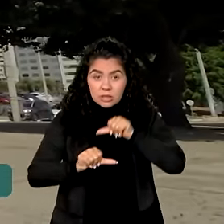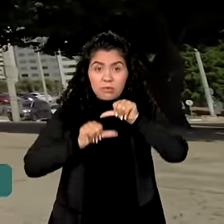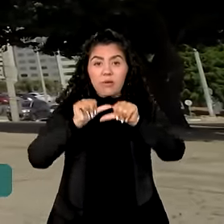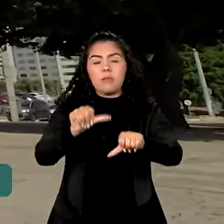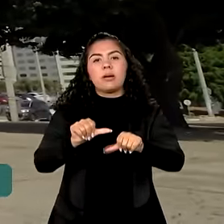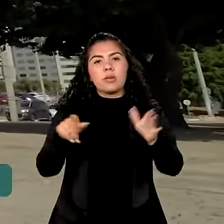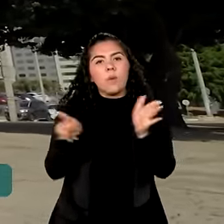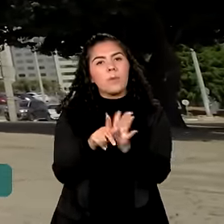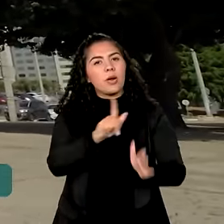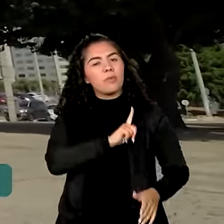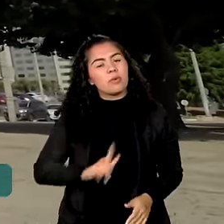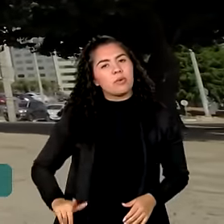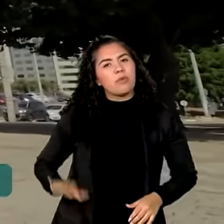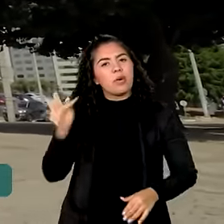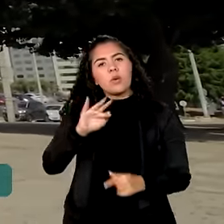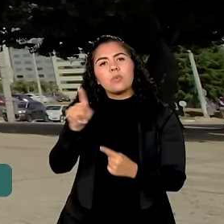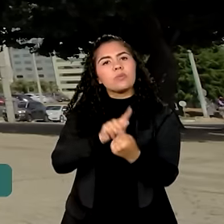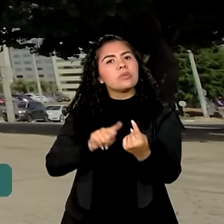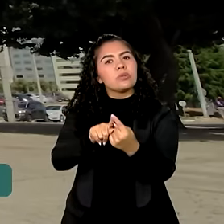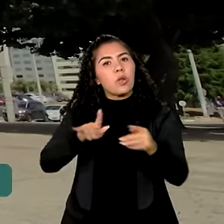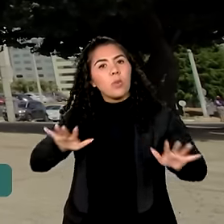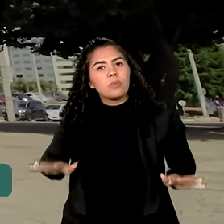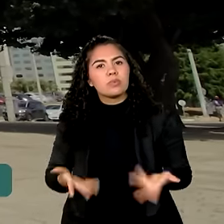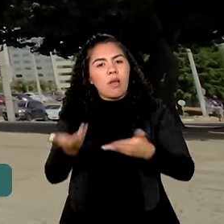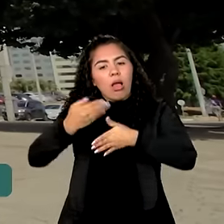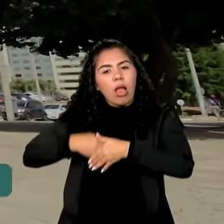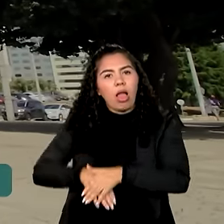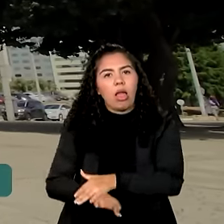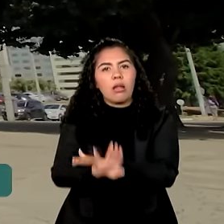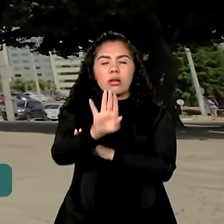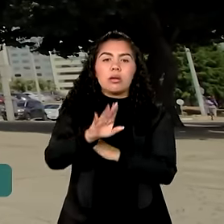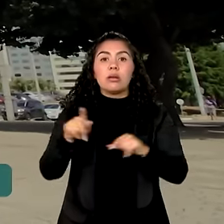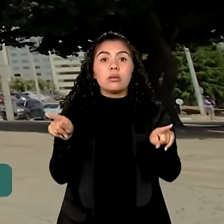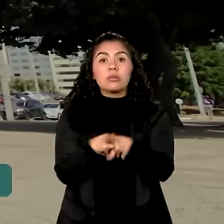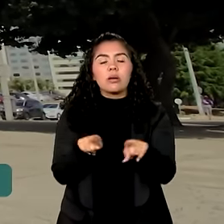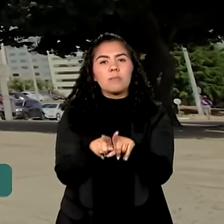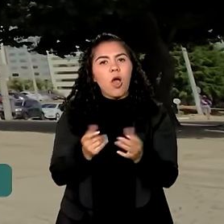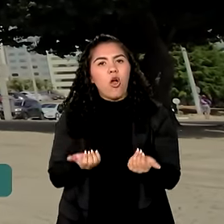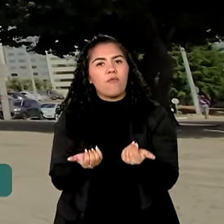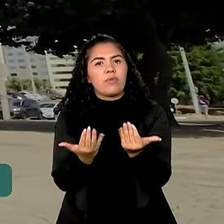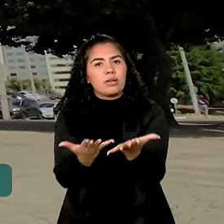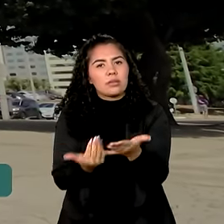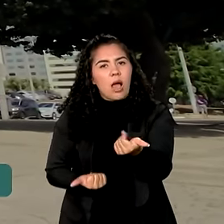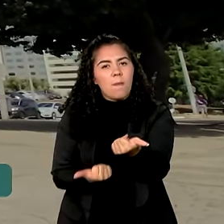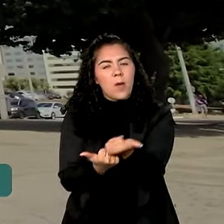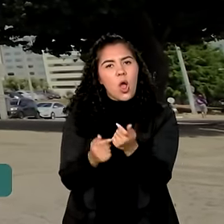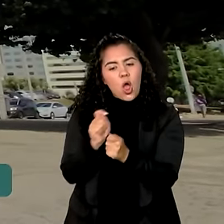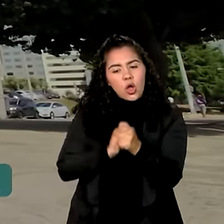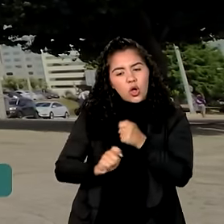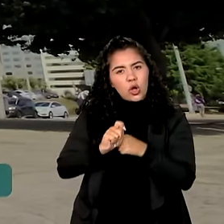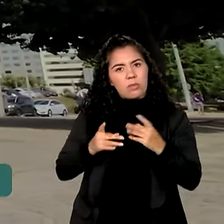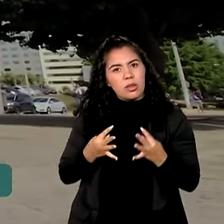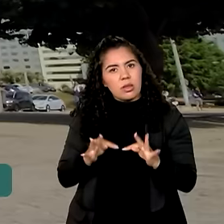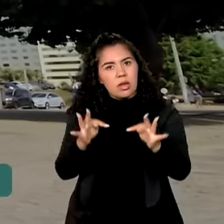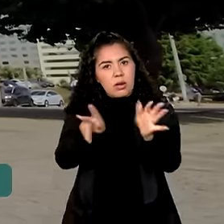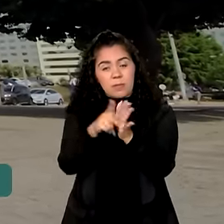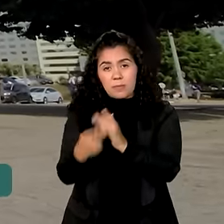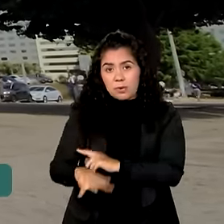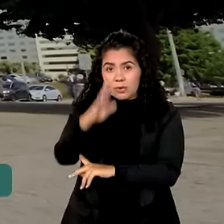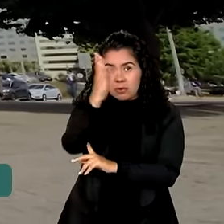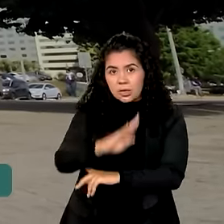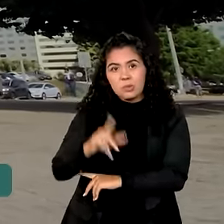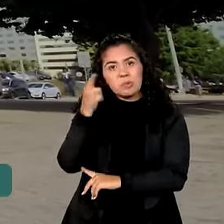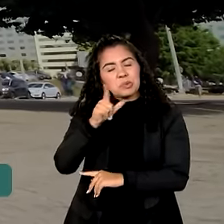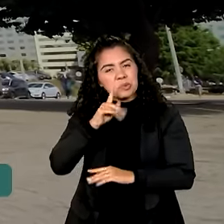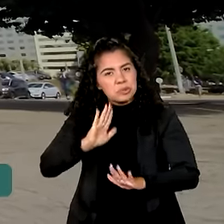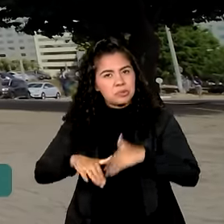promover uma verdadeira mudança cultural no modo de produção e oferecer apoio econômico e tecnológico para o país se desenvolver,